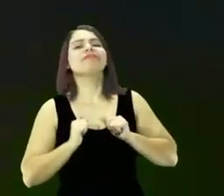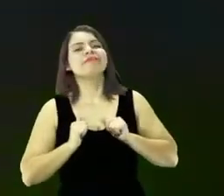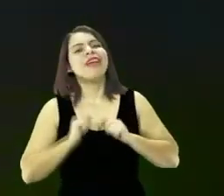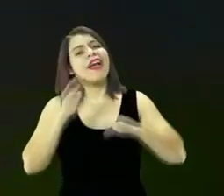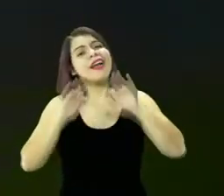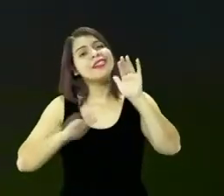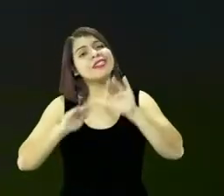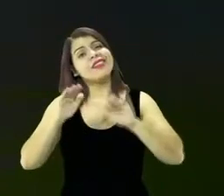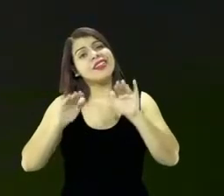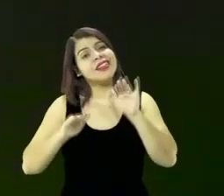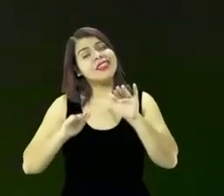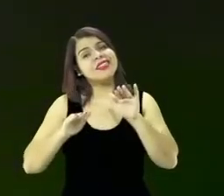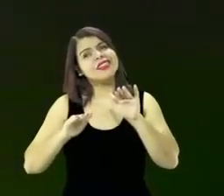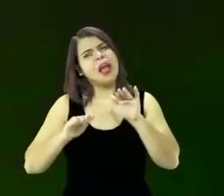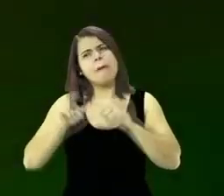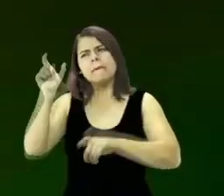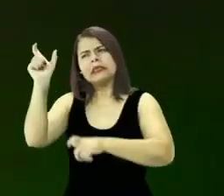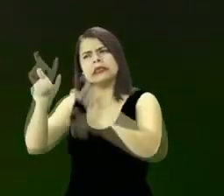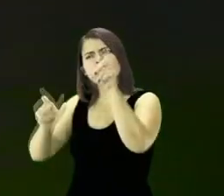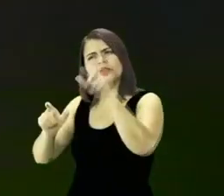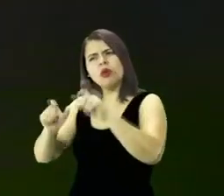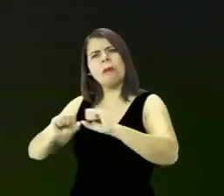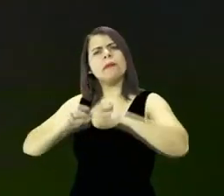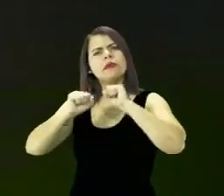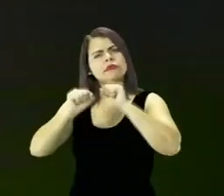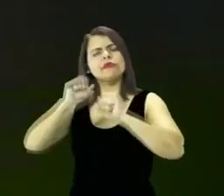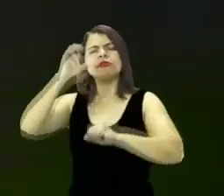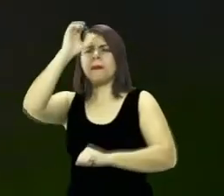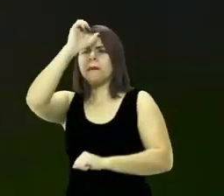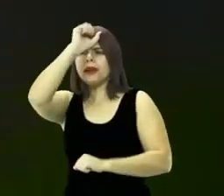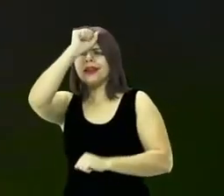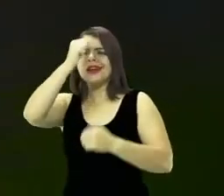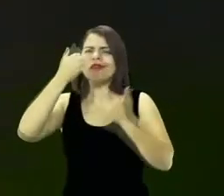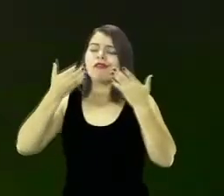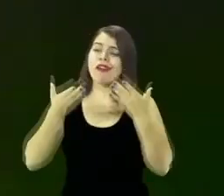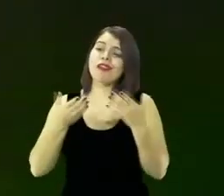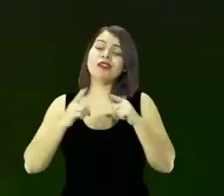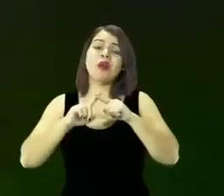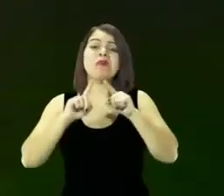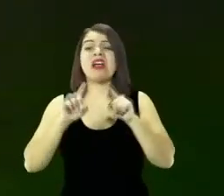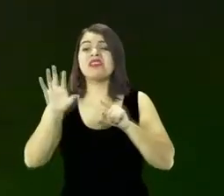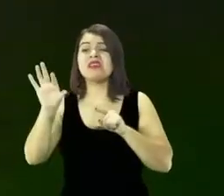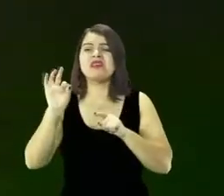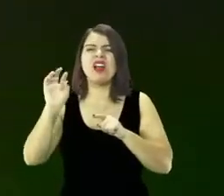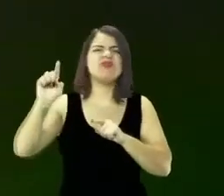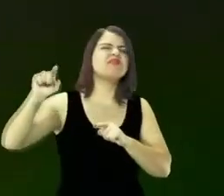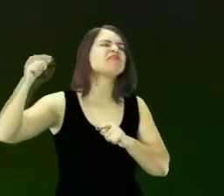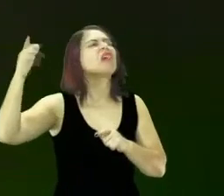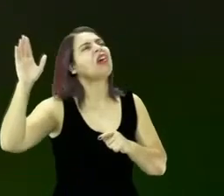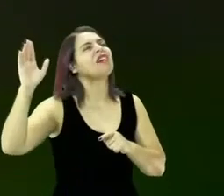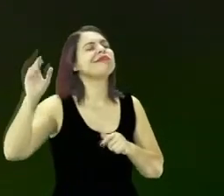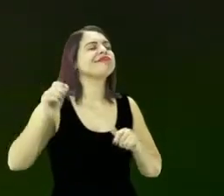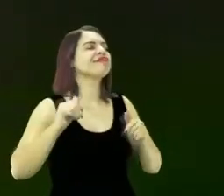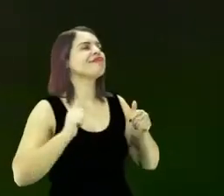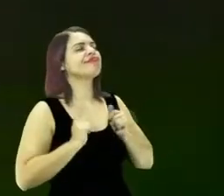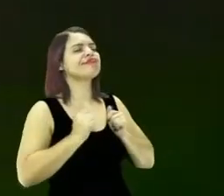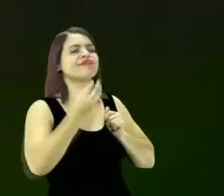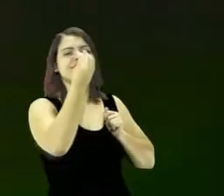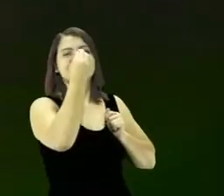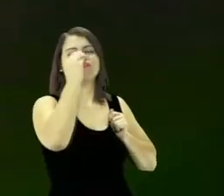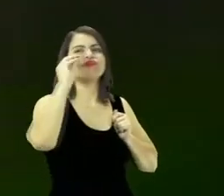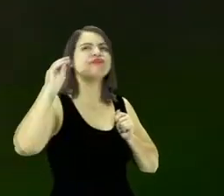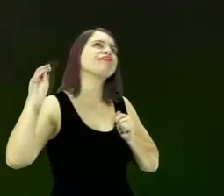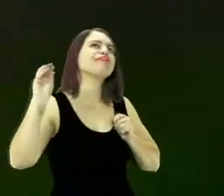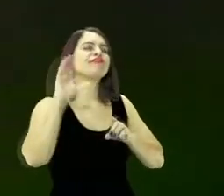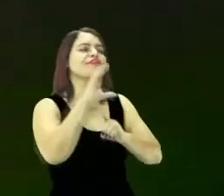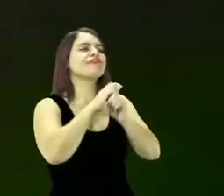poderiam estar assistindo a esta reunião, esta palavra, este ensino, e não estão? Estão fazendo outras coisas. Aí você